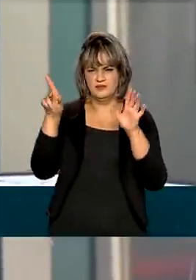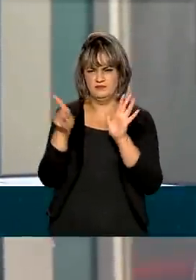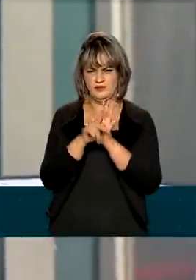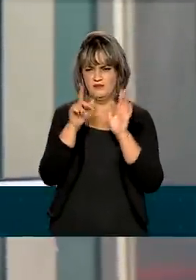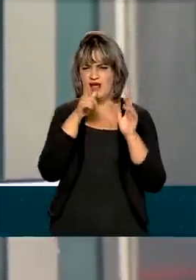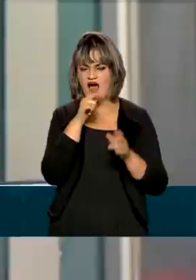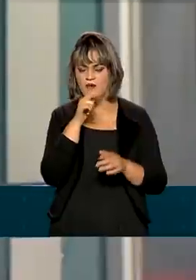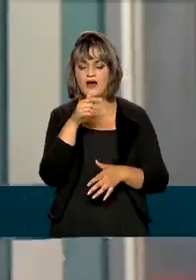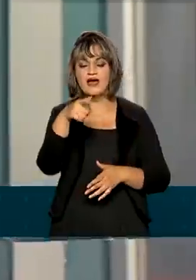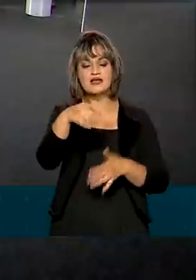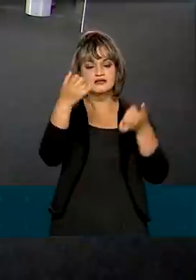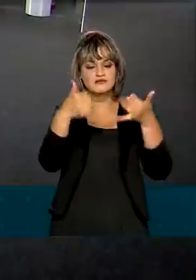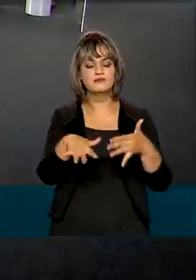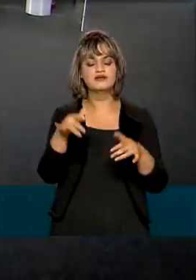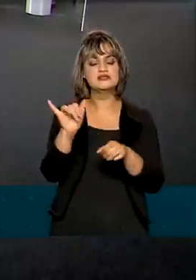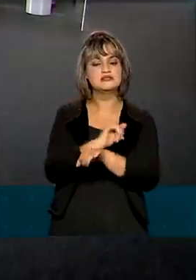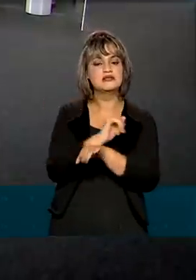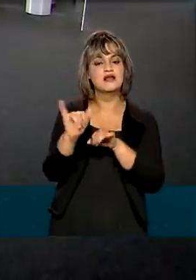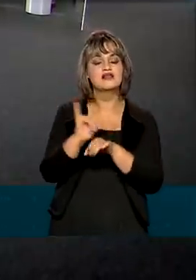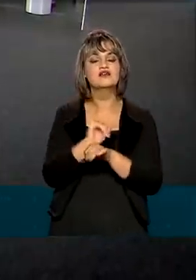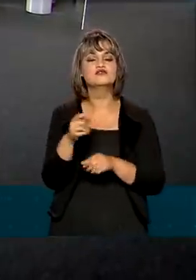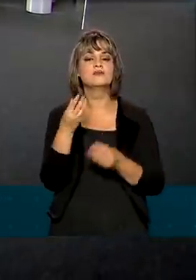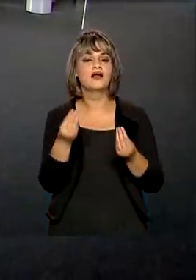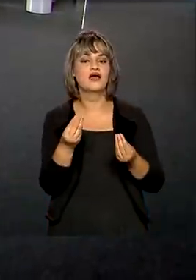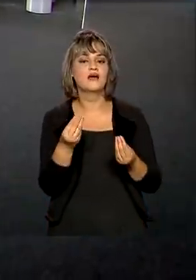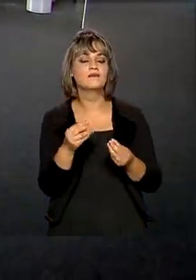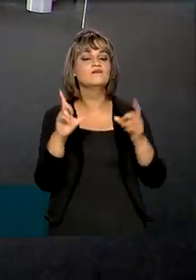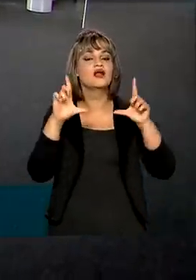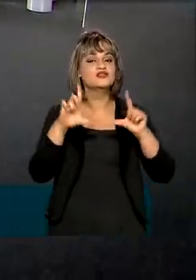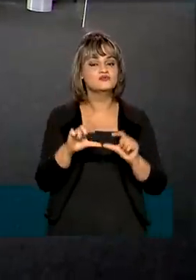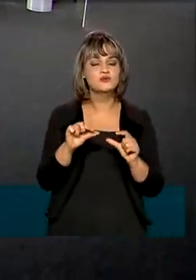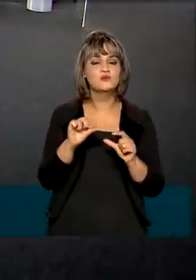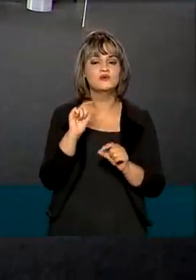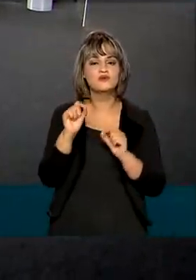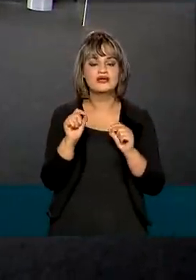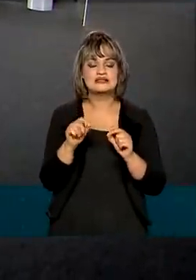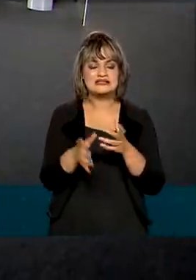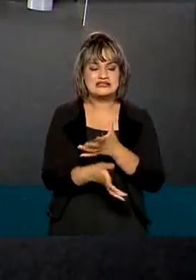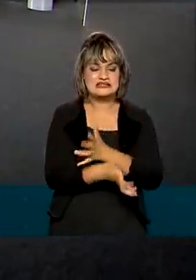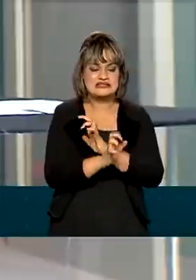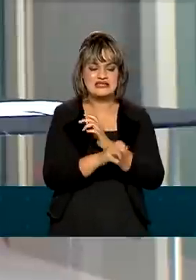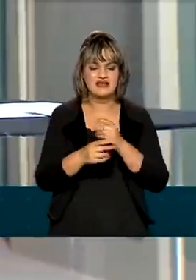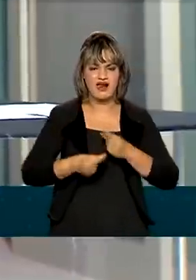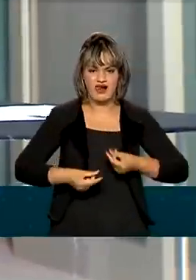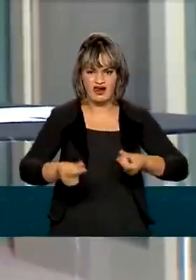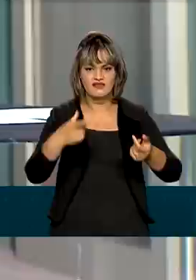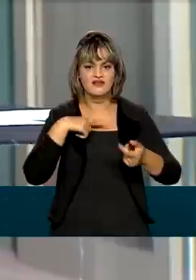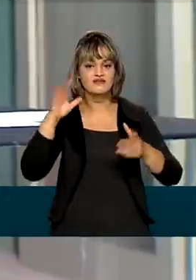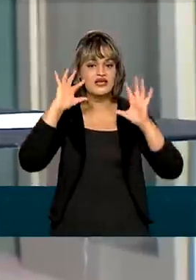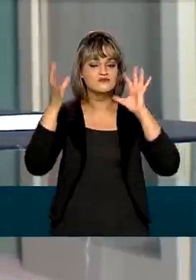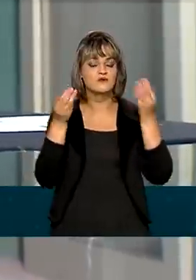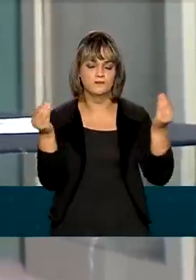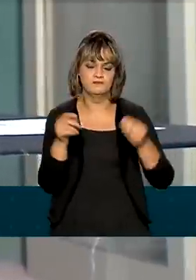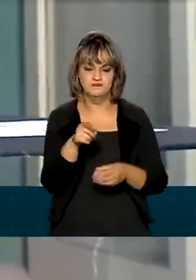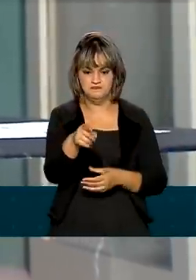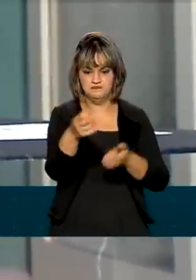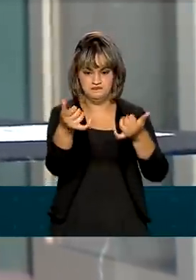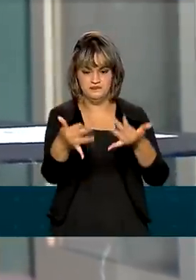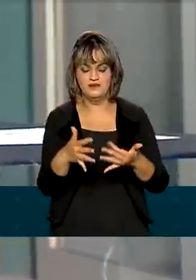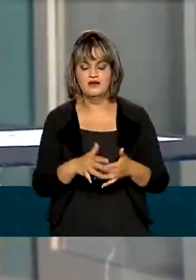Marinho falou sobre as medidas do governo para diminuir os efeitos da seca prolongada. Diante desse processo de